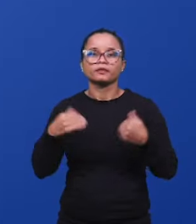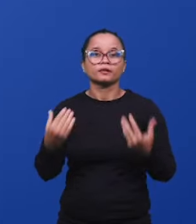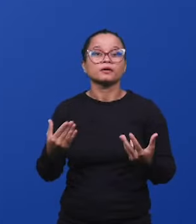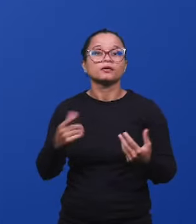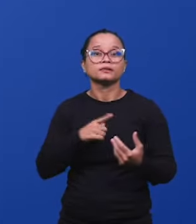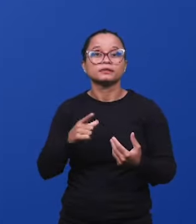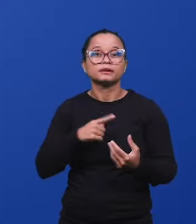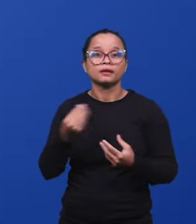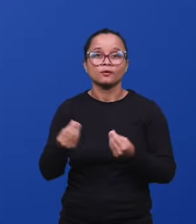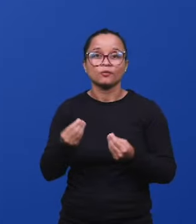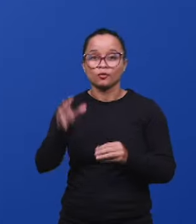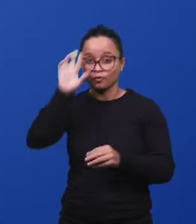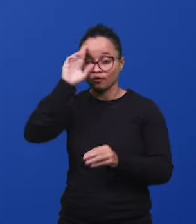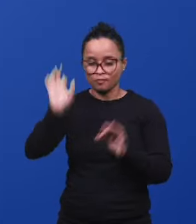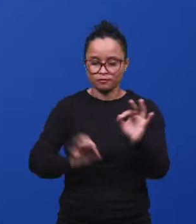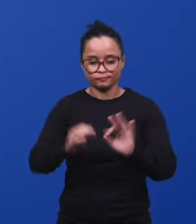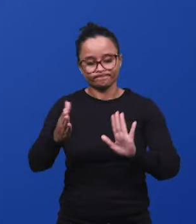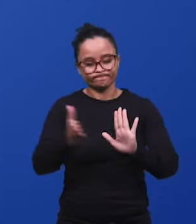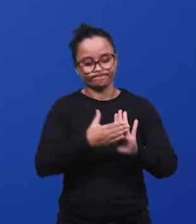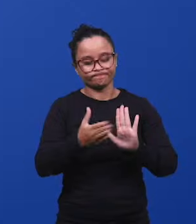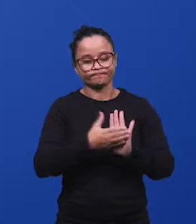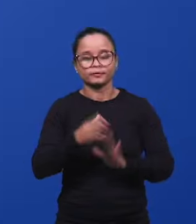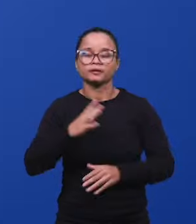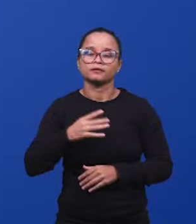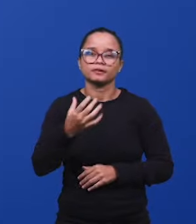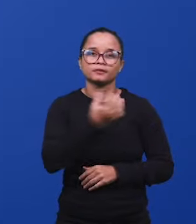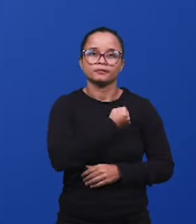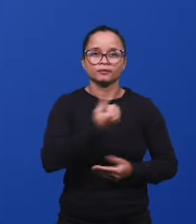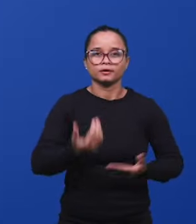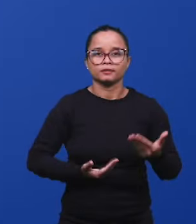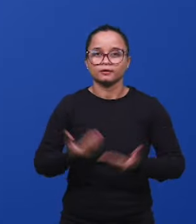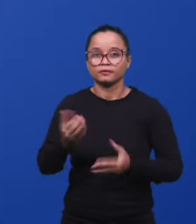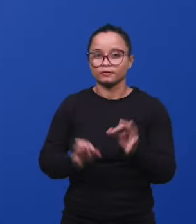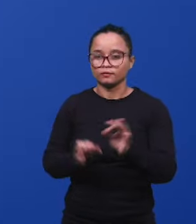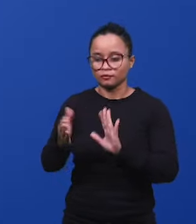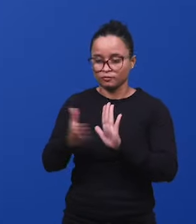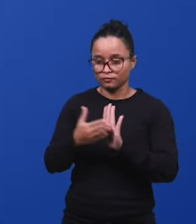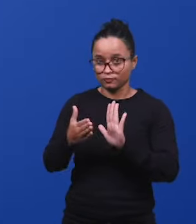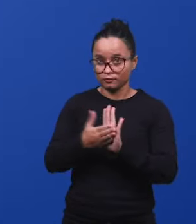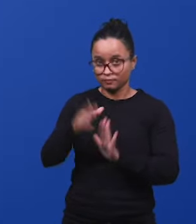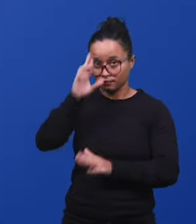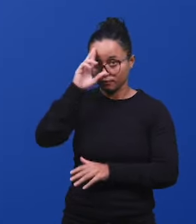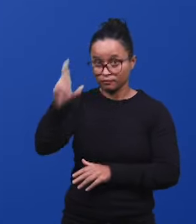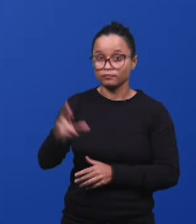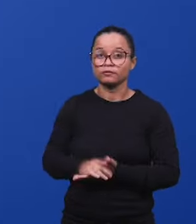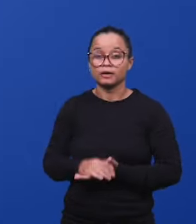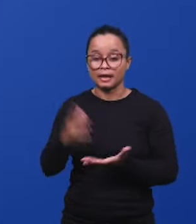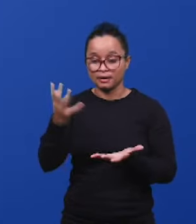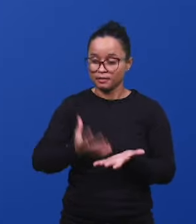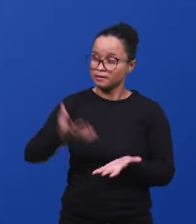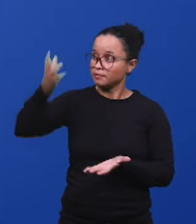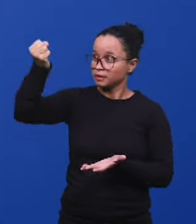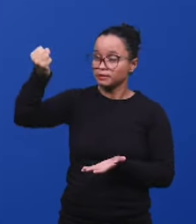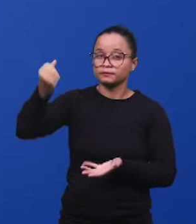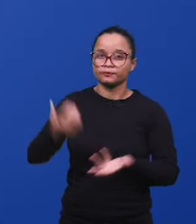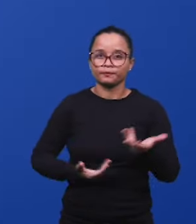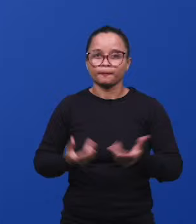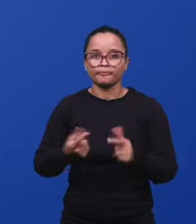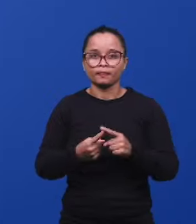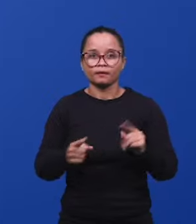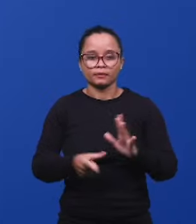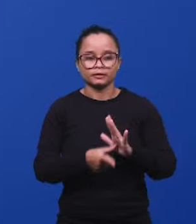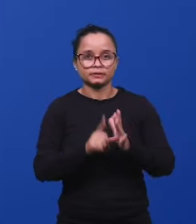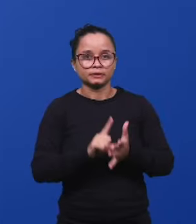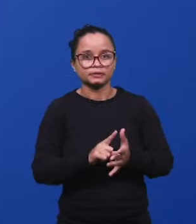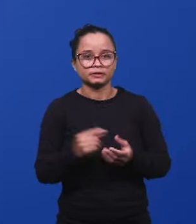O tem um projeto de salvação para a sua igreja. O projeto do Senhor é buscar a sua igreja. Mas antes disso acontecer, Ele